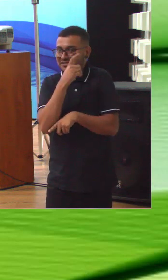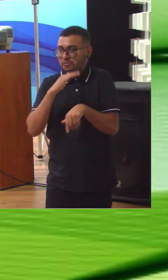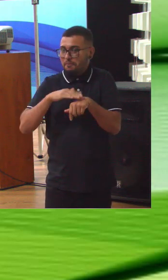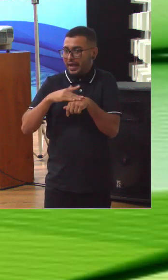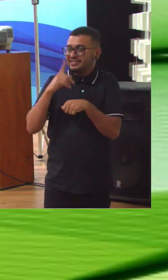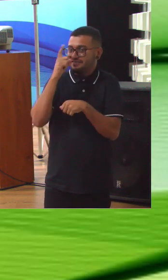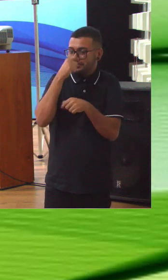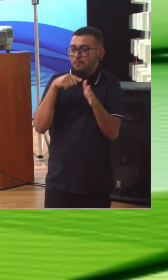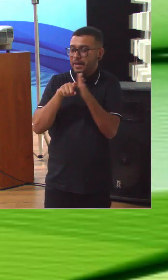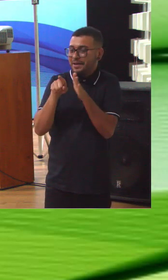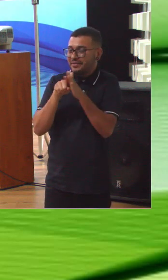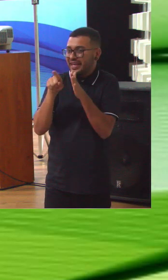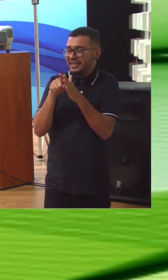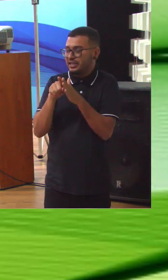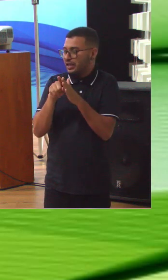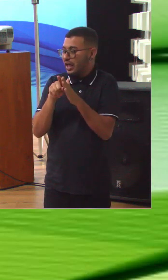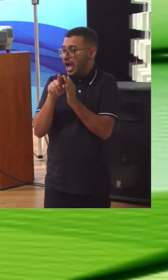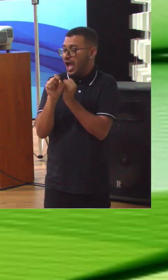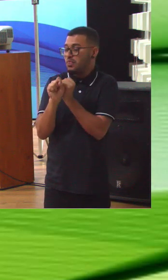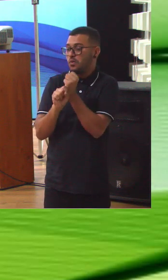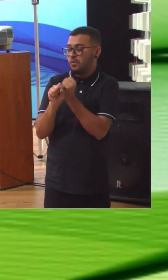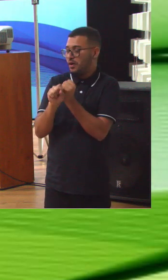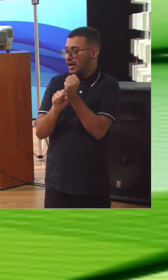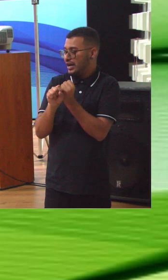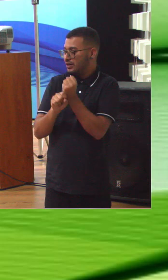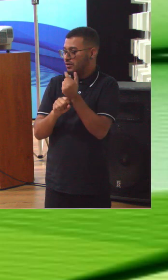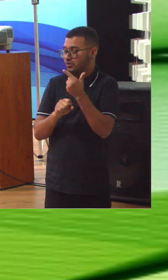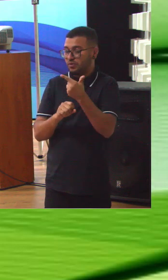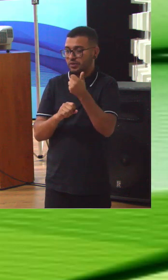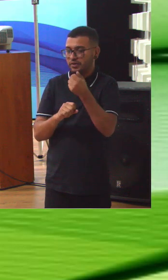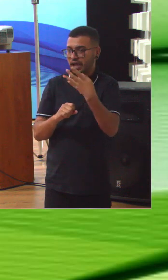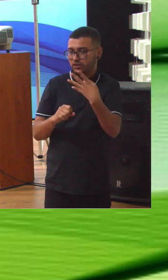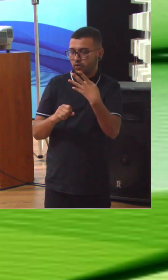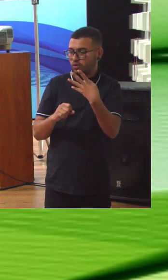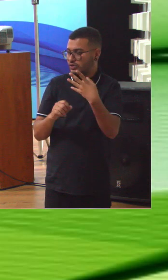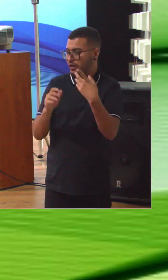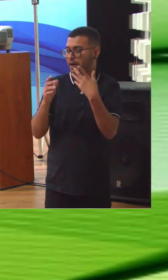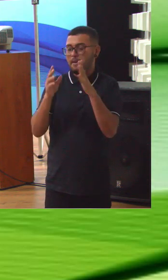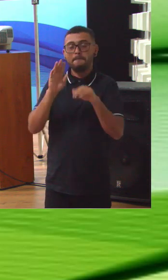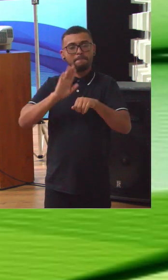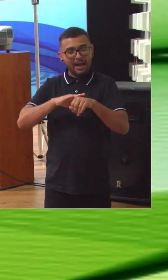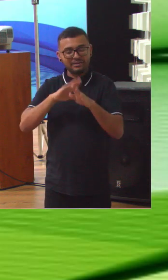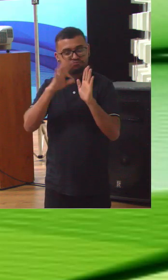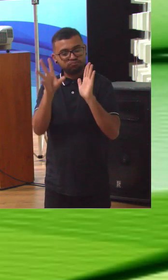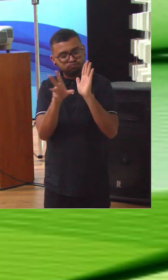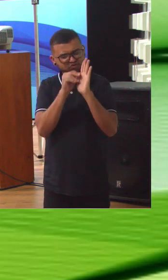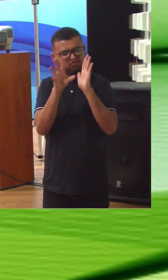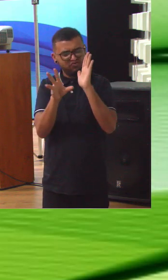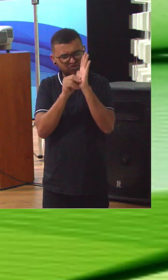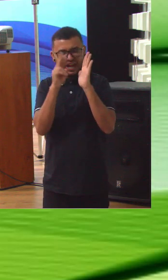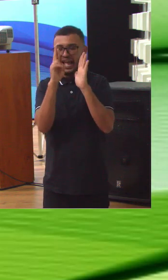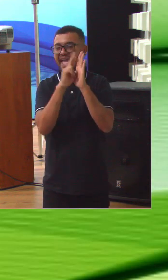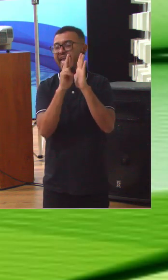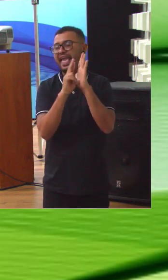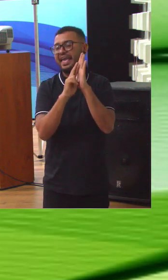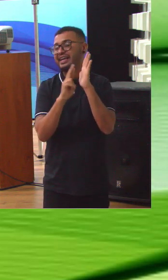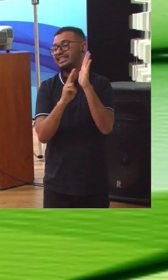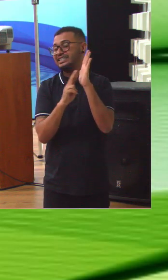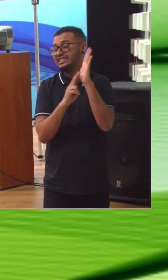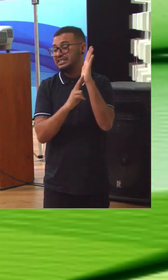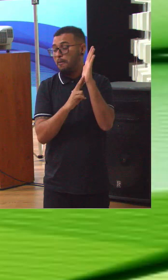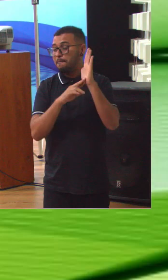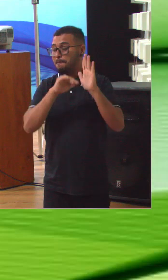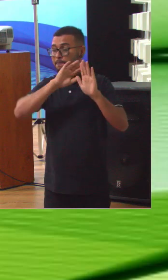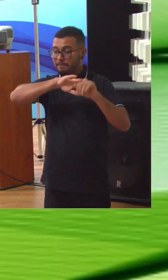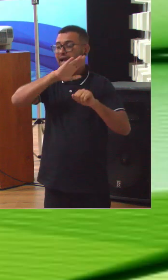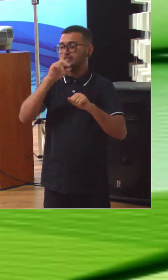régua. E de 2014 para 2021, nós fomos aumentando o rigor da régua gradativamente.